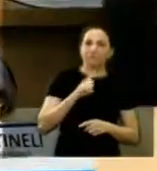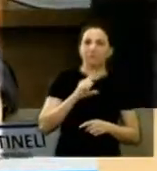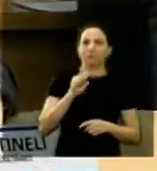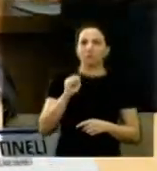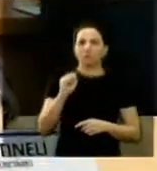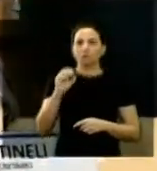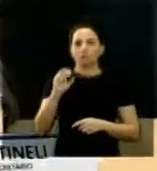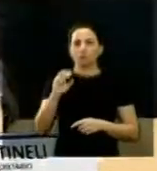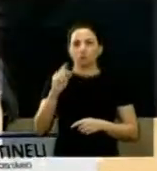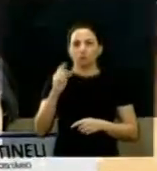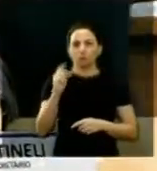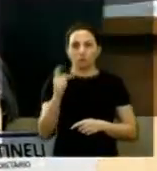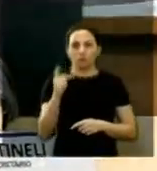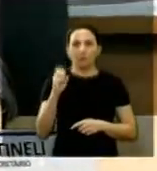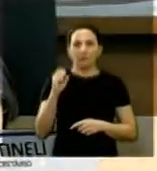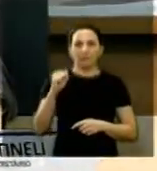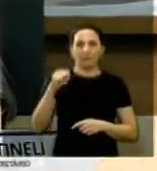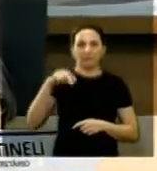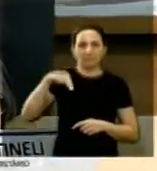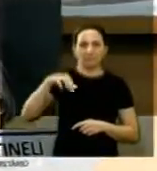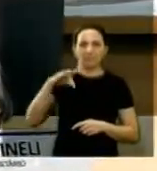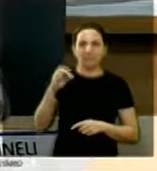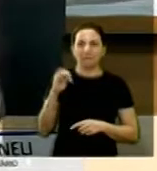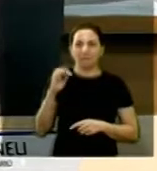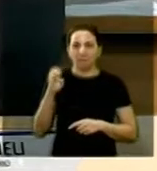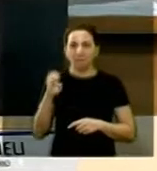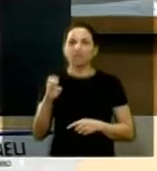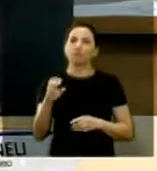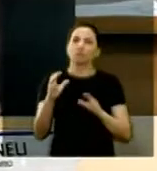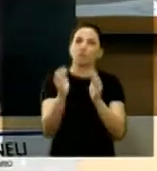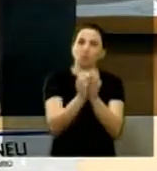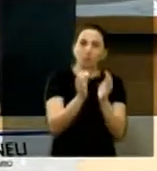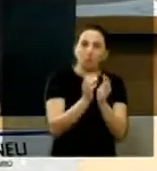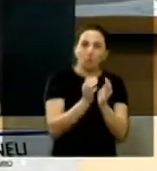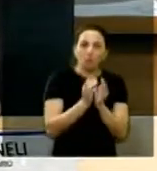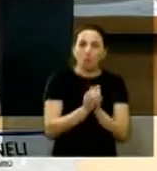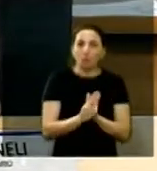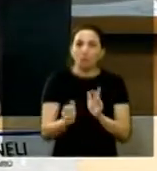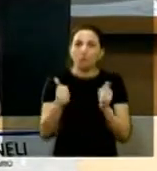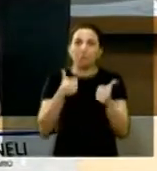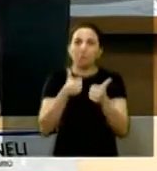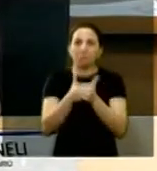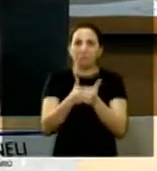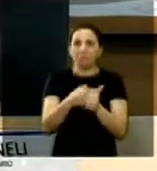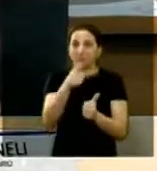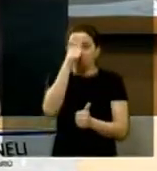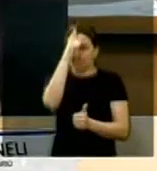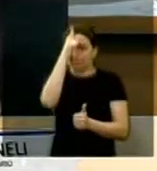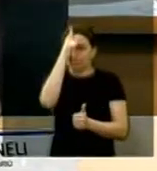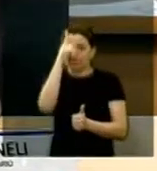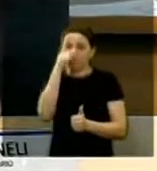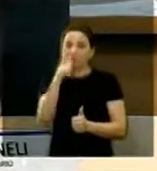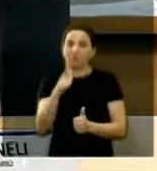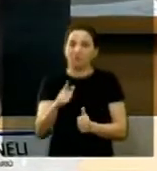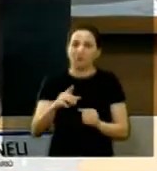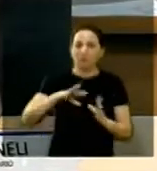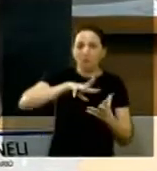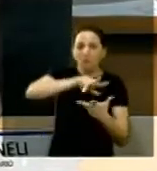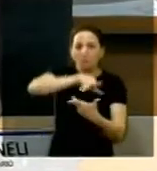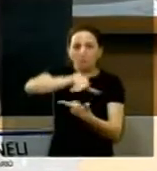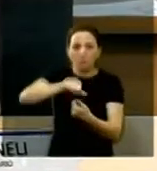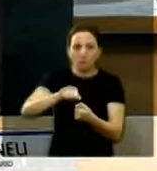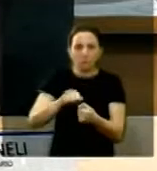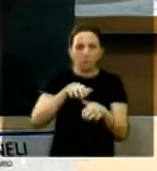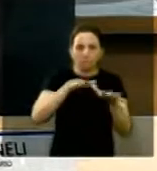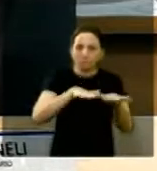Schoenstatt é uma parte do povoado de Valendar, próximo à Coblença, Alemanha, e é a origem e o centro mundial do movimento